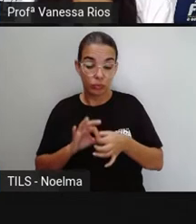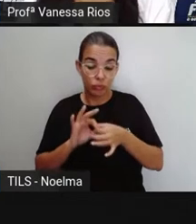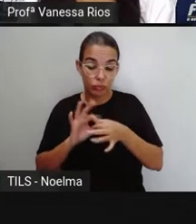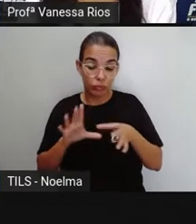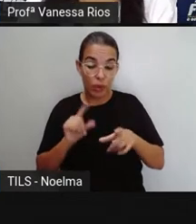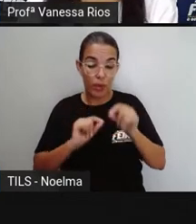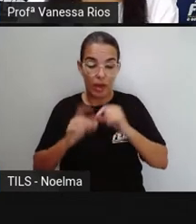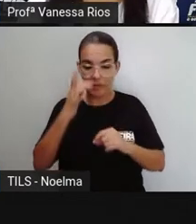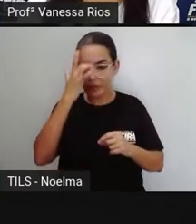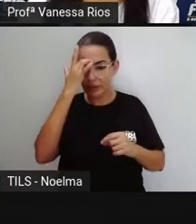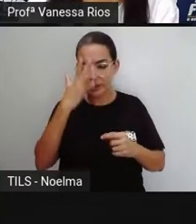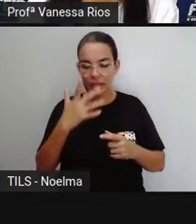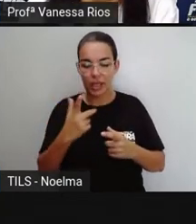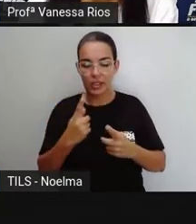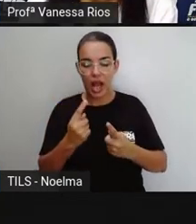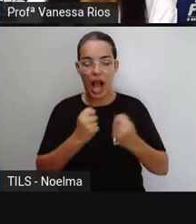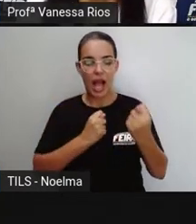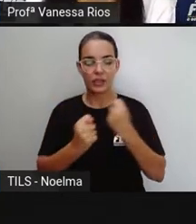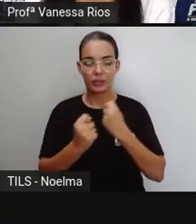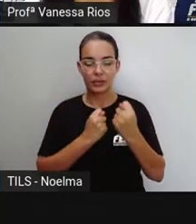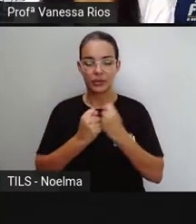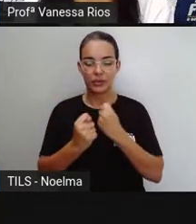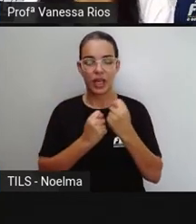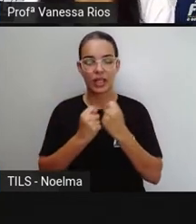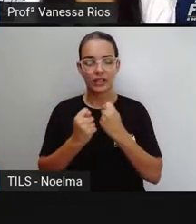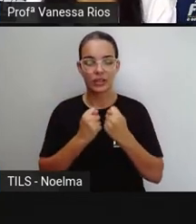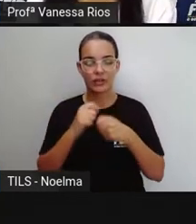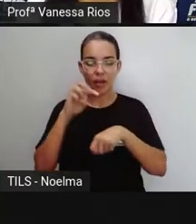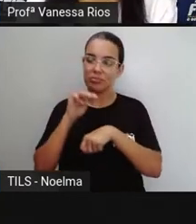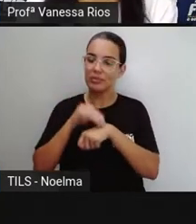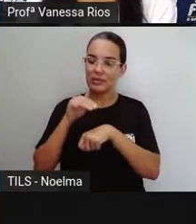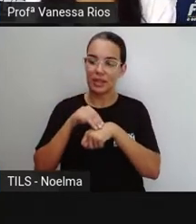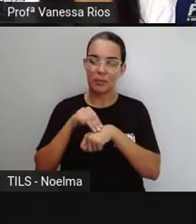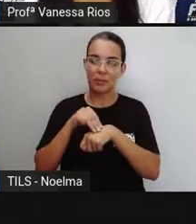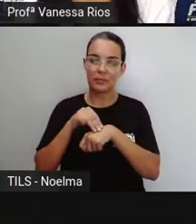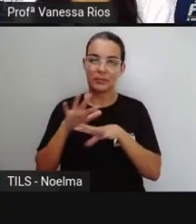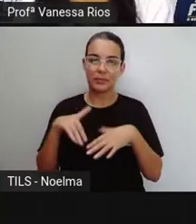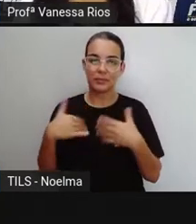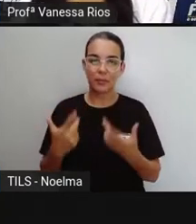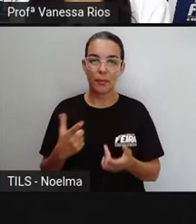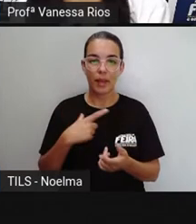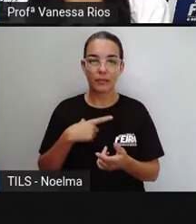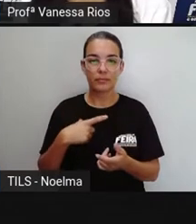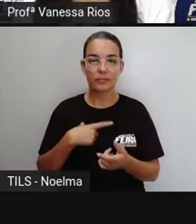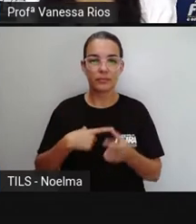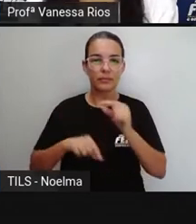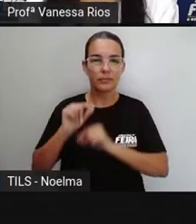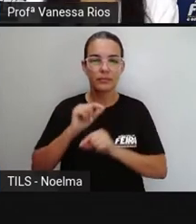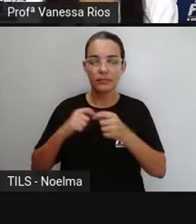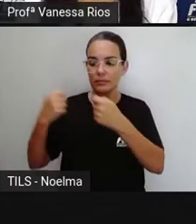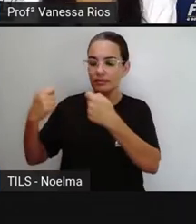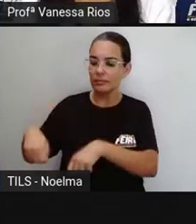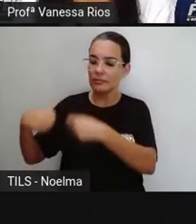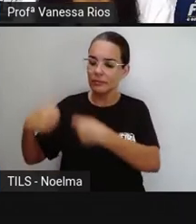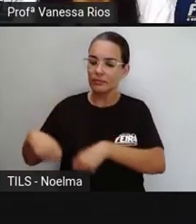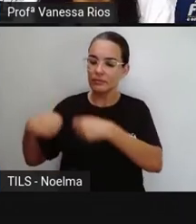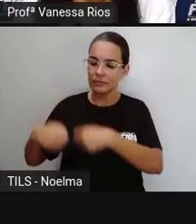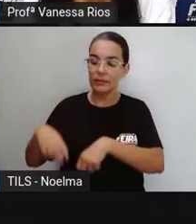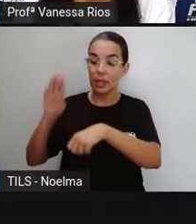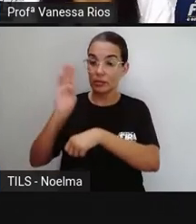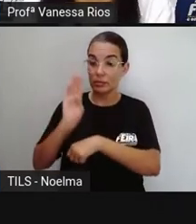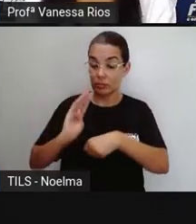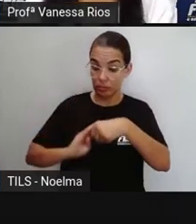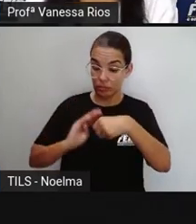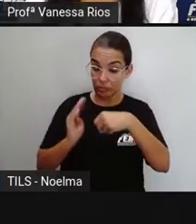administrativa de um município, de uma cidade. Então, atender a determinadas necessidades da